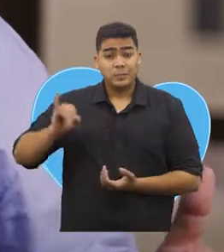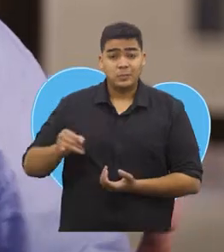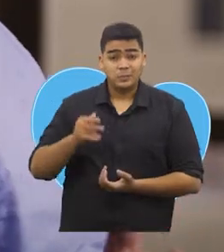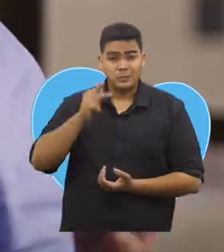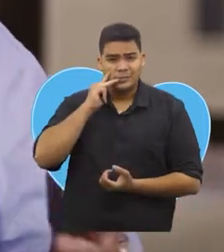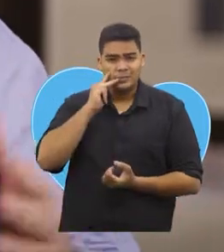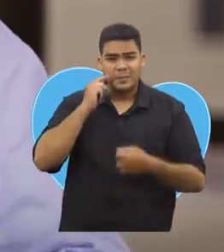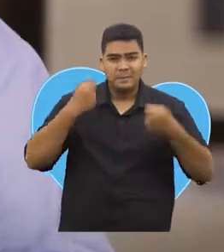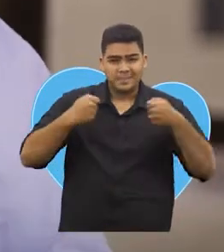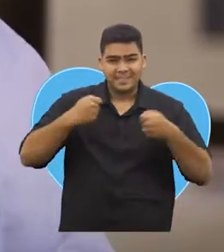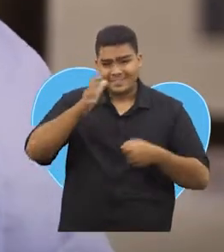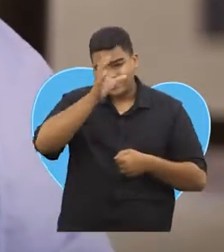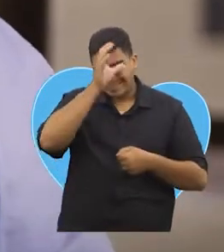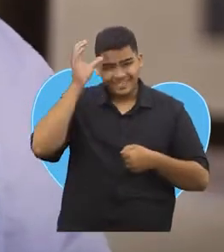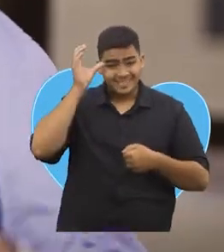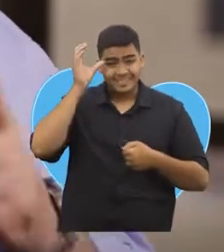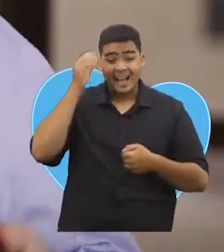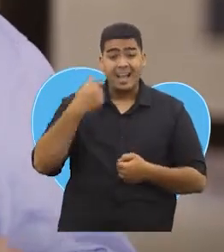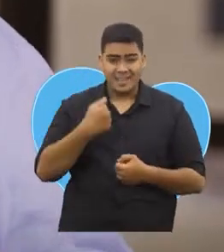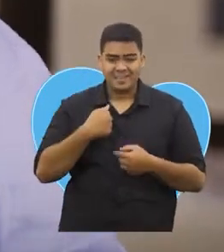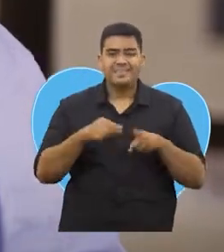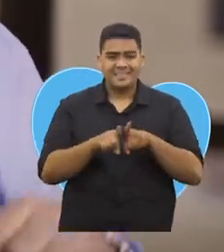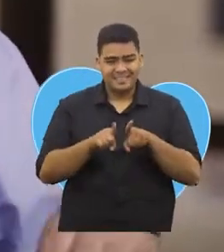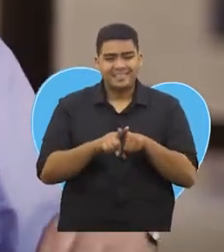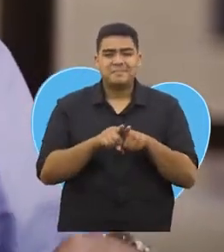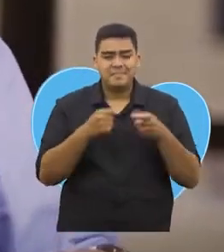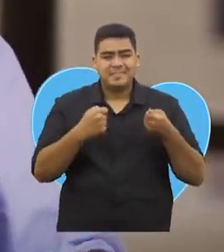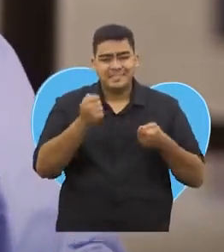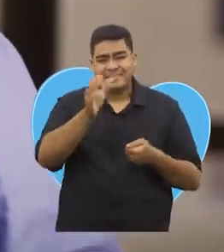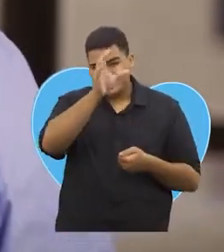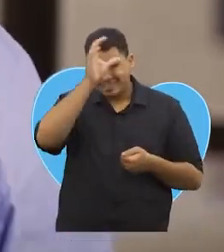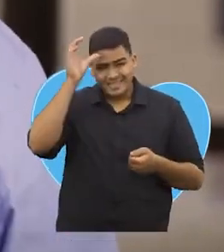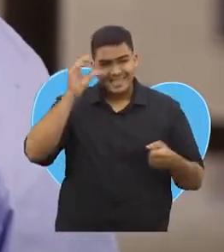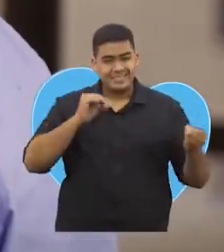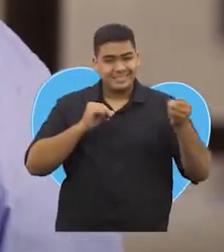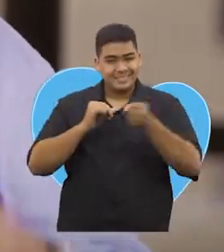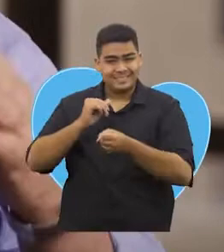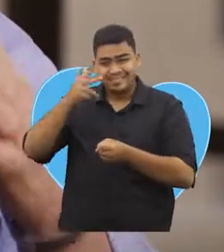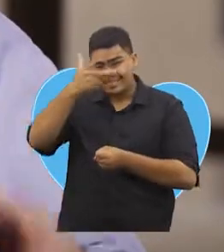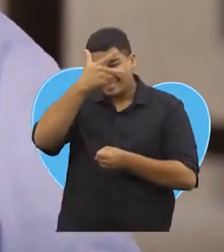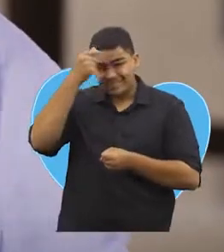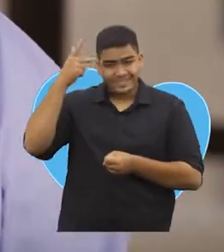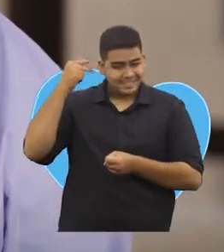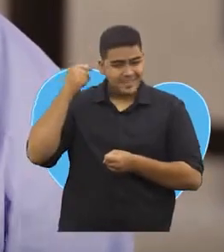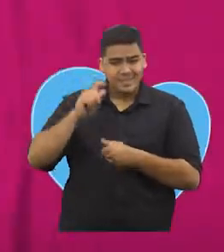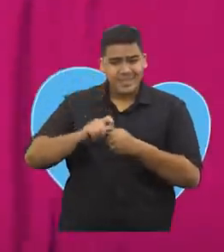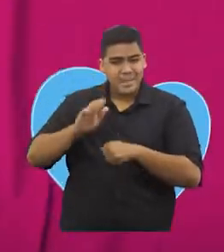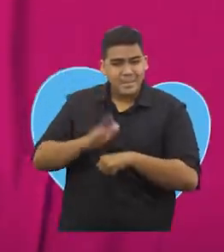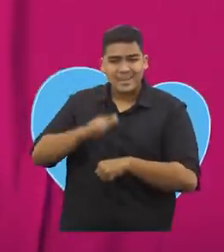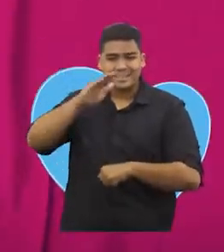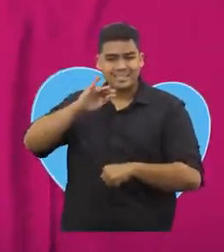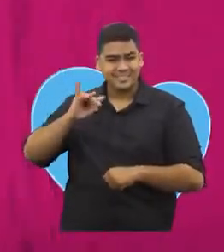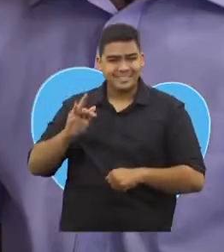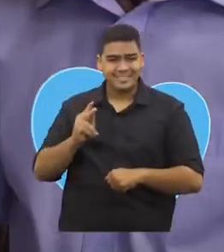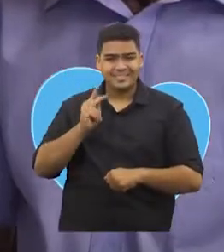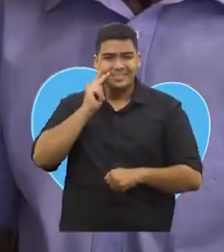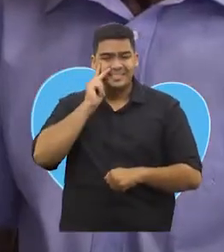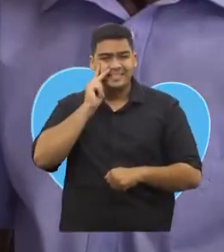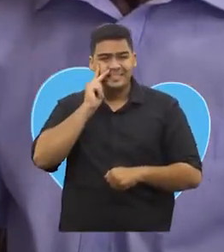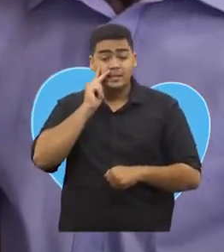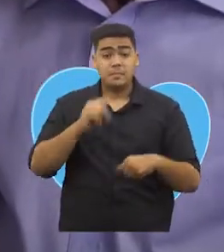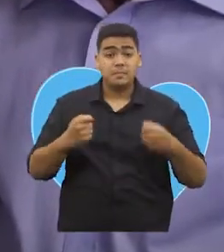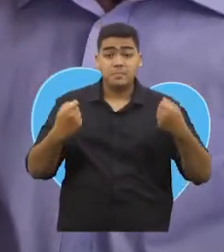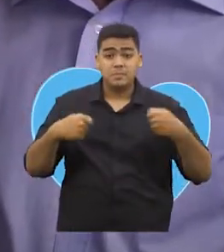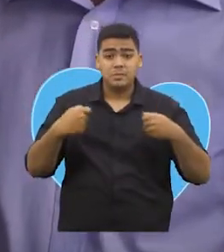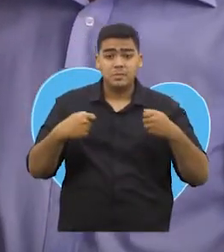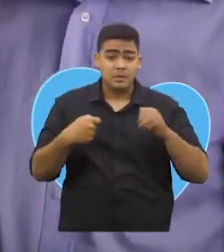João Pessoa precisa de Cícero, e eu preciso de Cícero na Prefeitura para fazer mais para João Pessoa. Fundamental que a gente